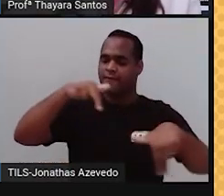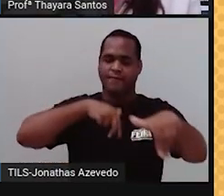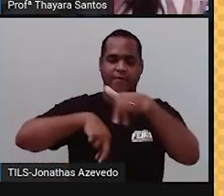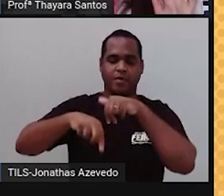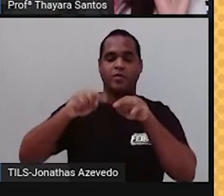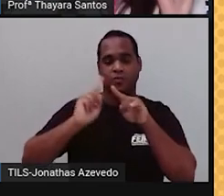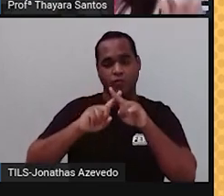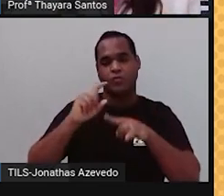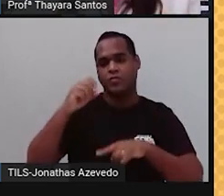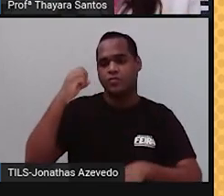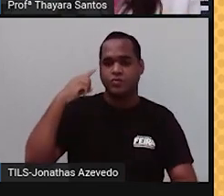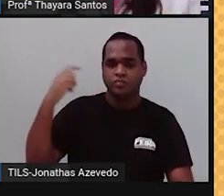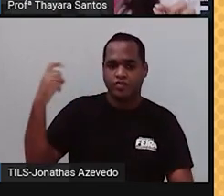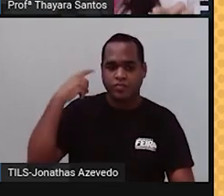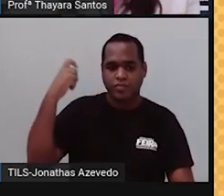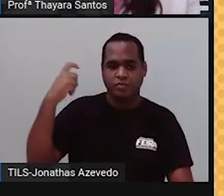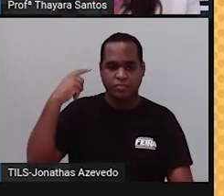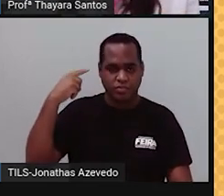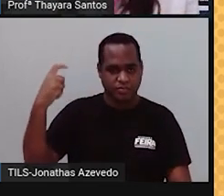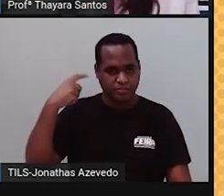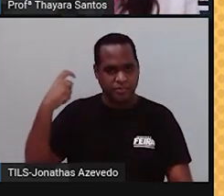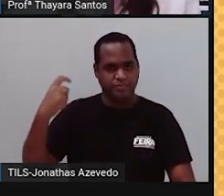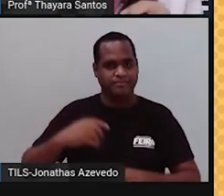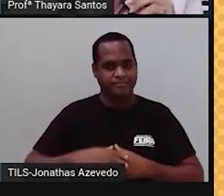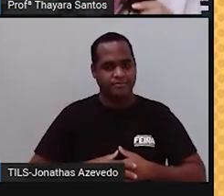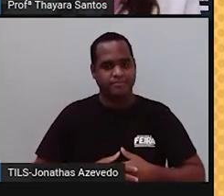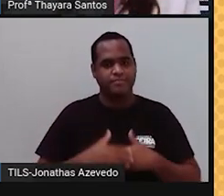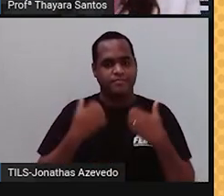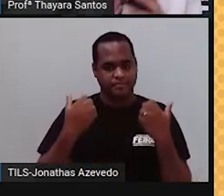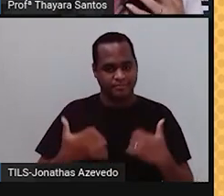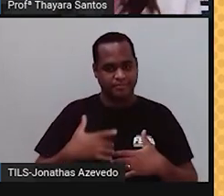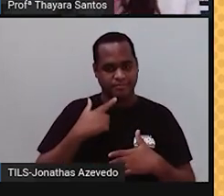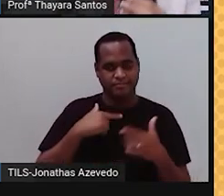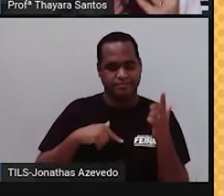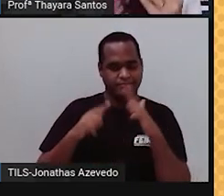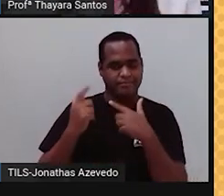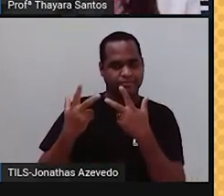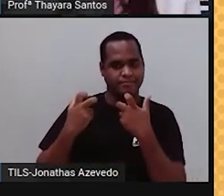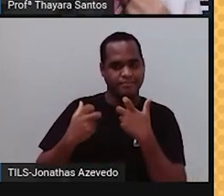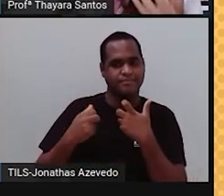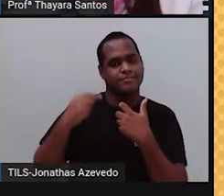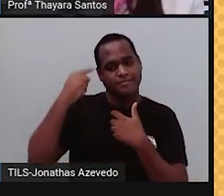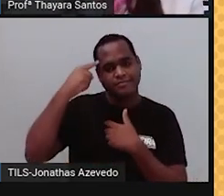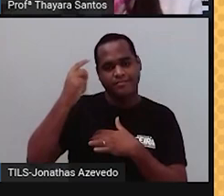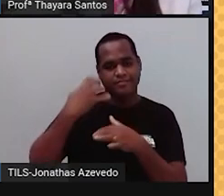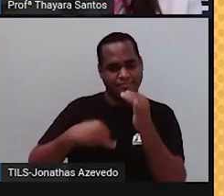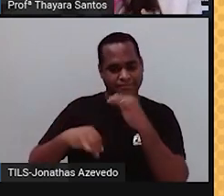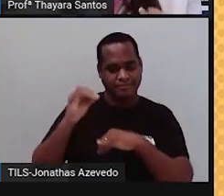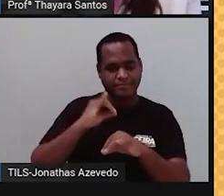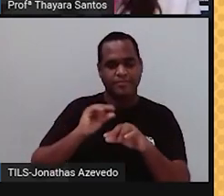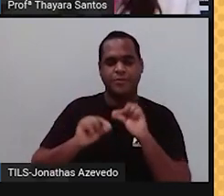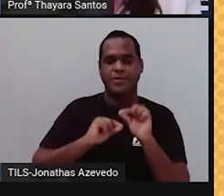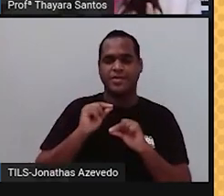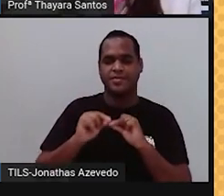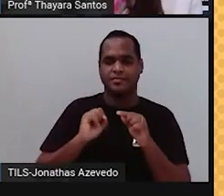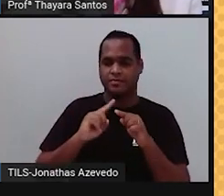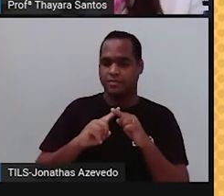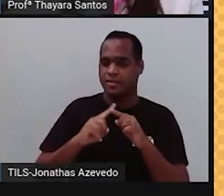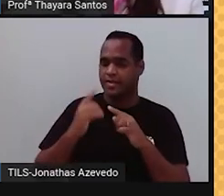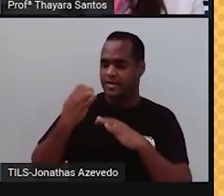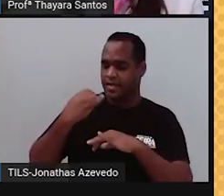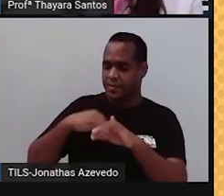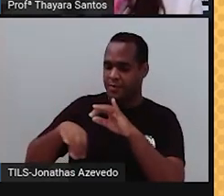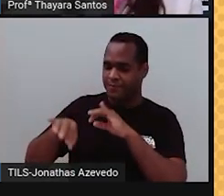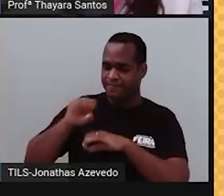Então, aqueles receptores que conseguem captar estímulos químicos, a gente chama de quimio